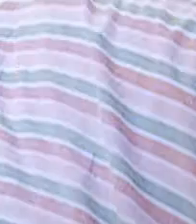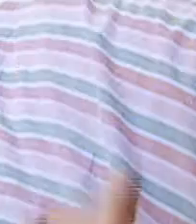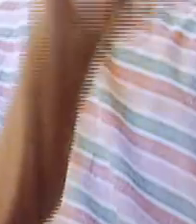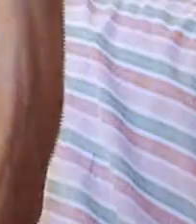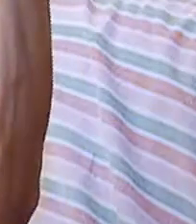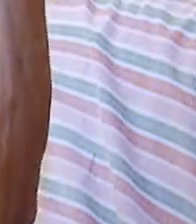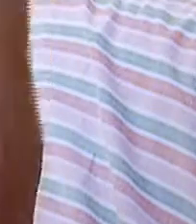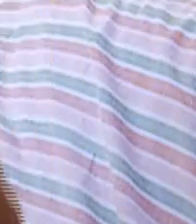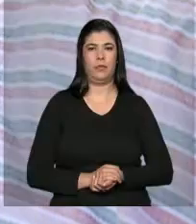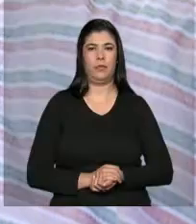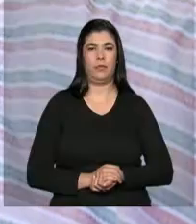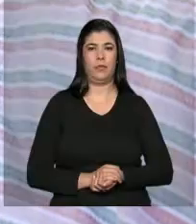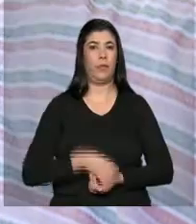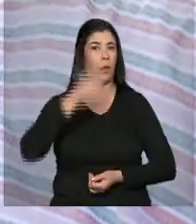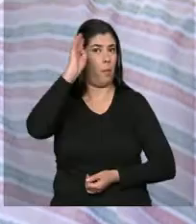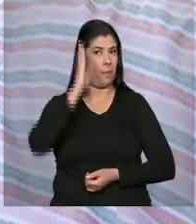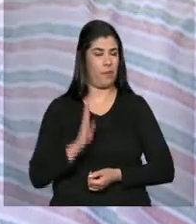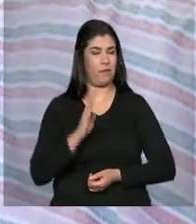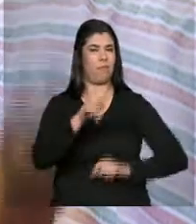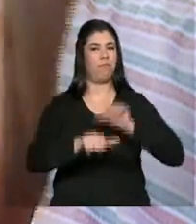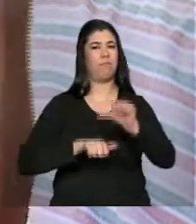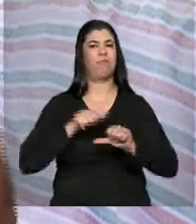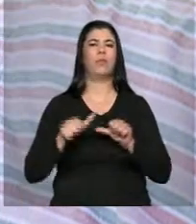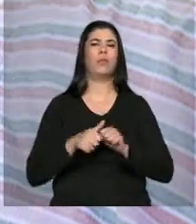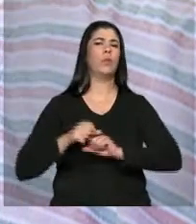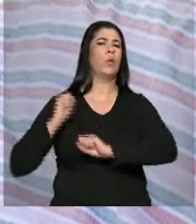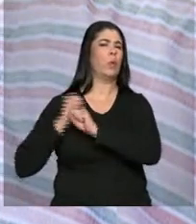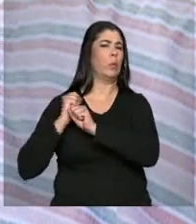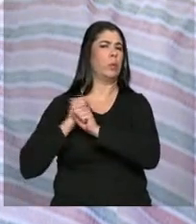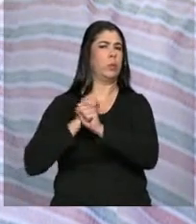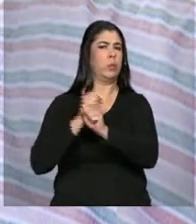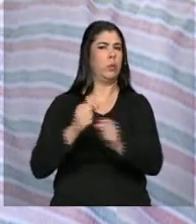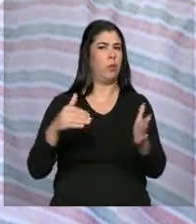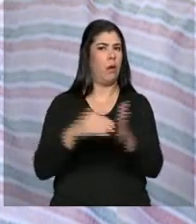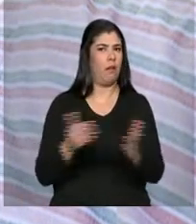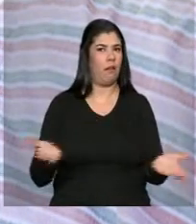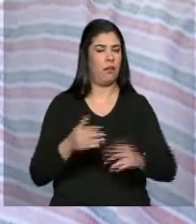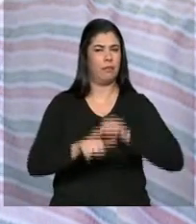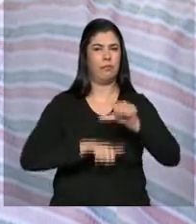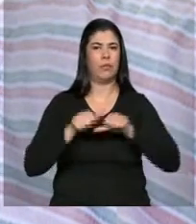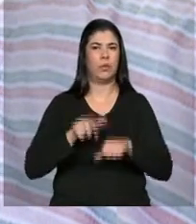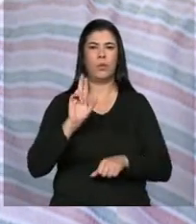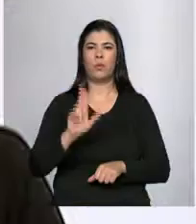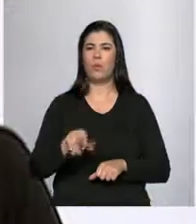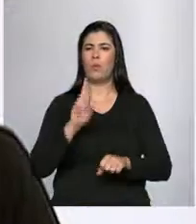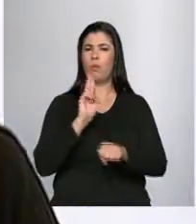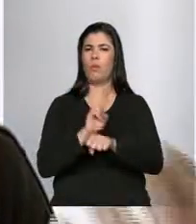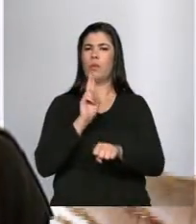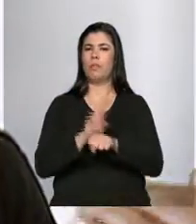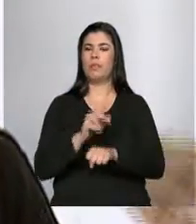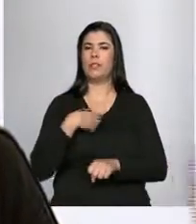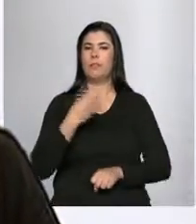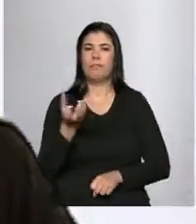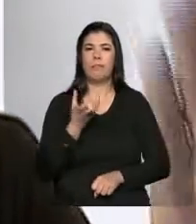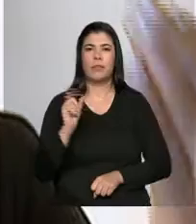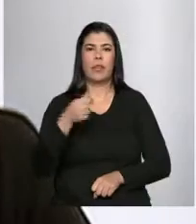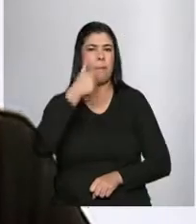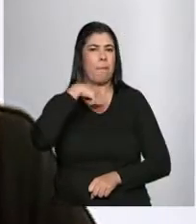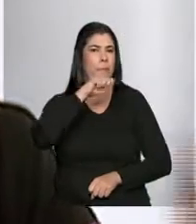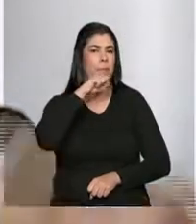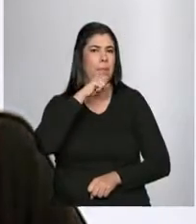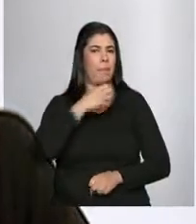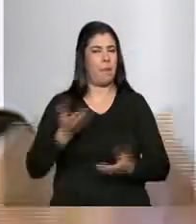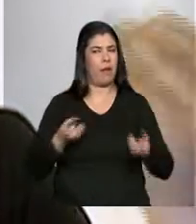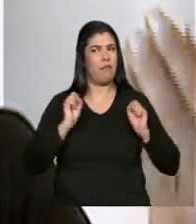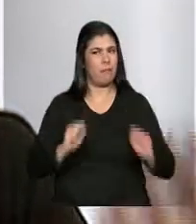Evoluiu muito o Brasil. Dos tempos para cá, evoluiu muito. Eu nunca esperava isso. Eu queria que a minha mãe estivesse